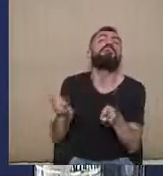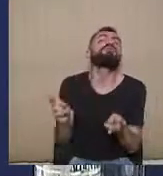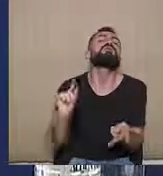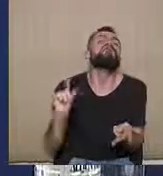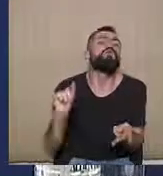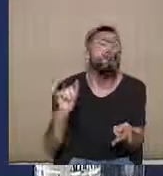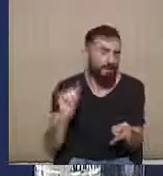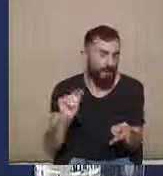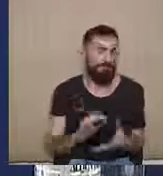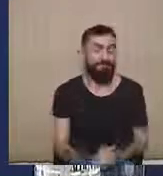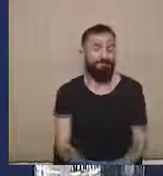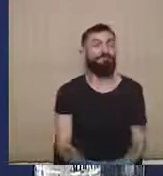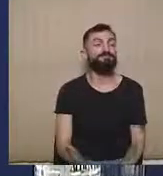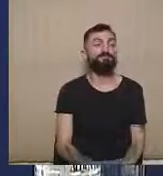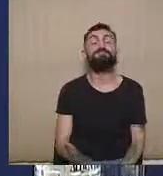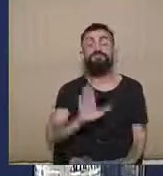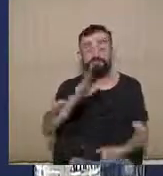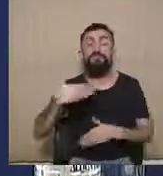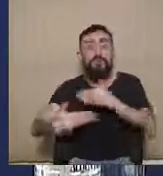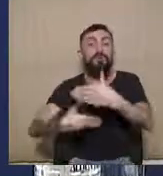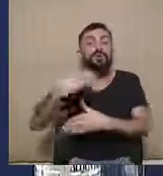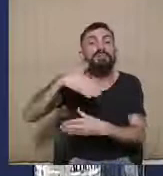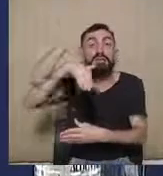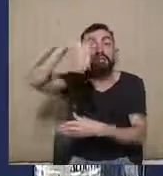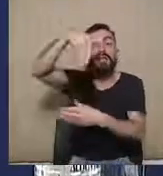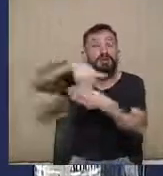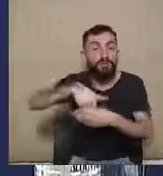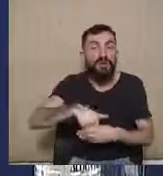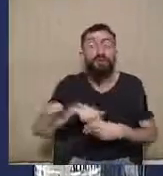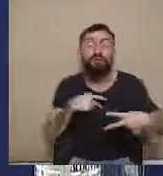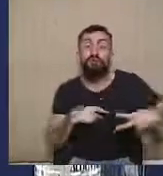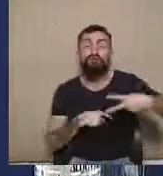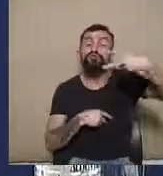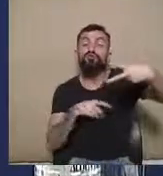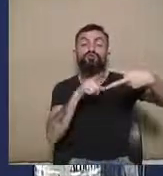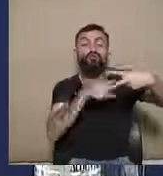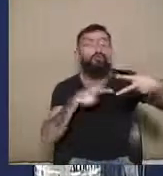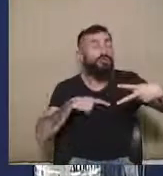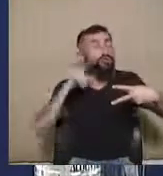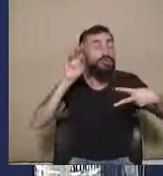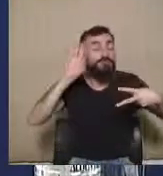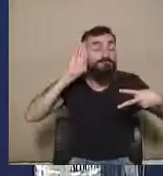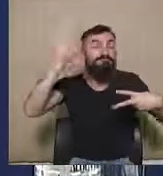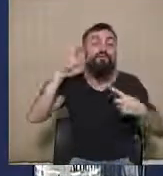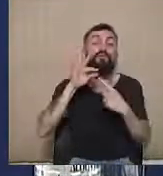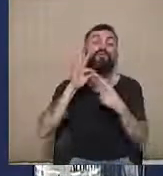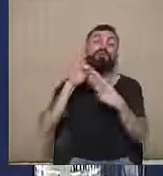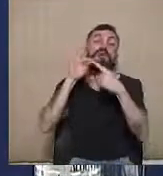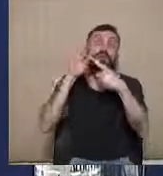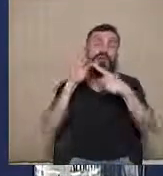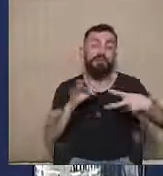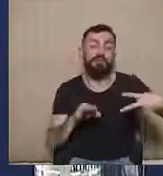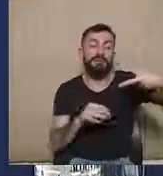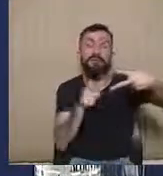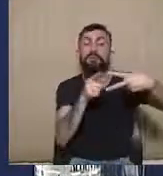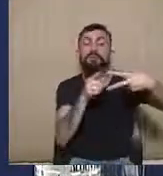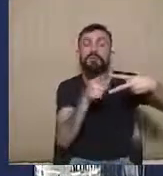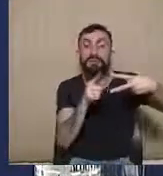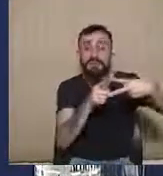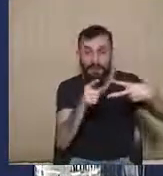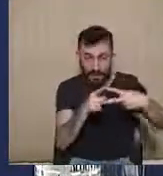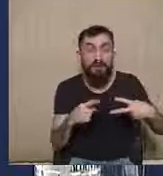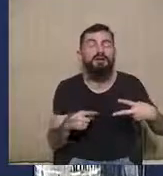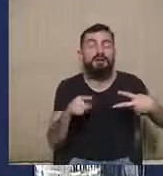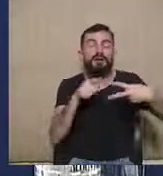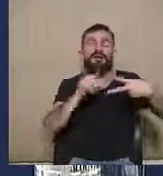Eu costumo dizer que o processo eleitoral é marcado por dois princípios fundamentais, que é o princípio da celeridade e da